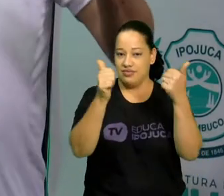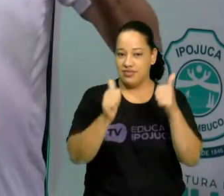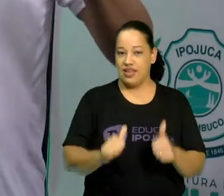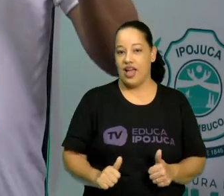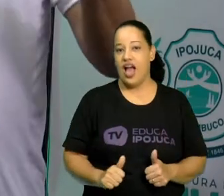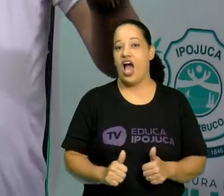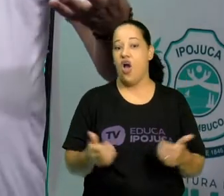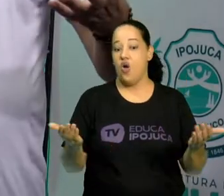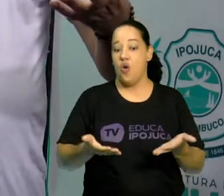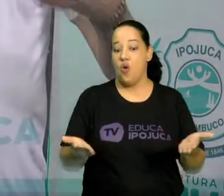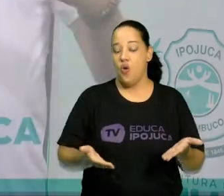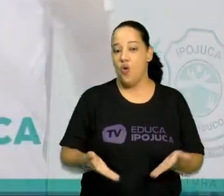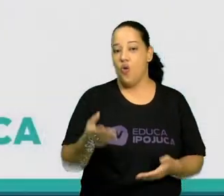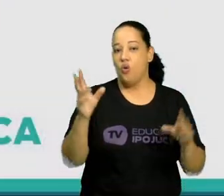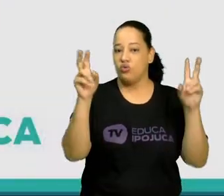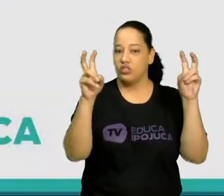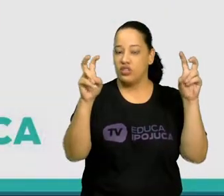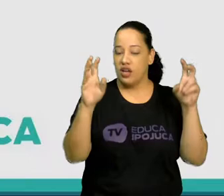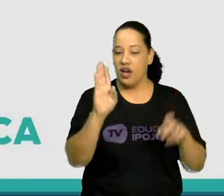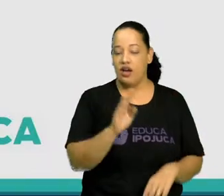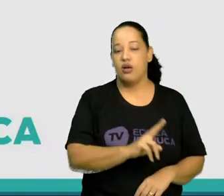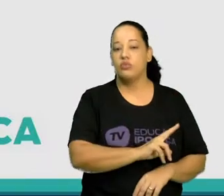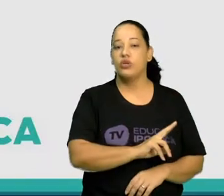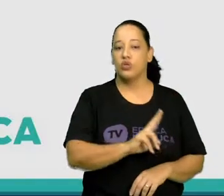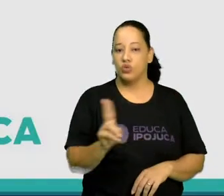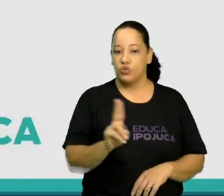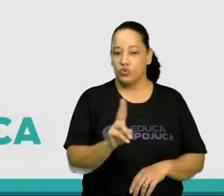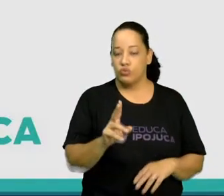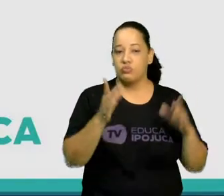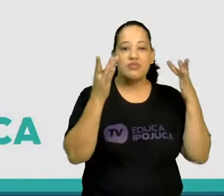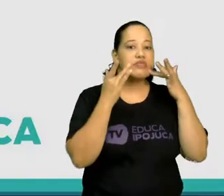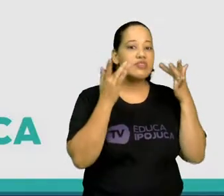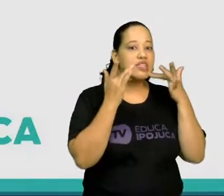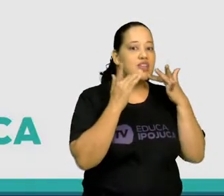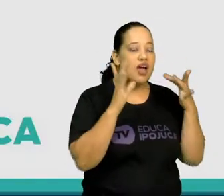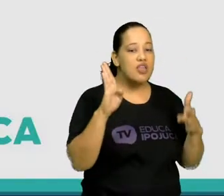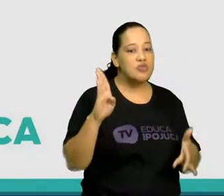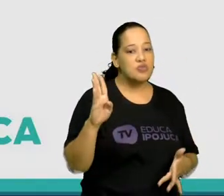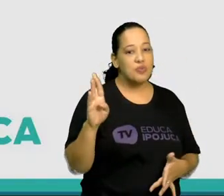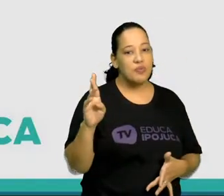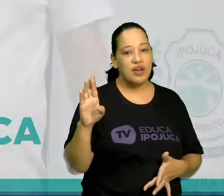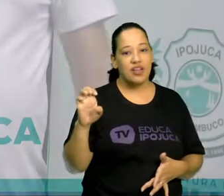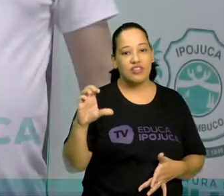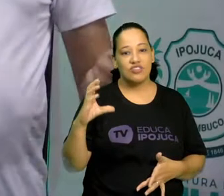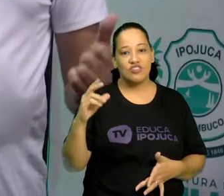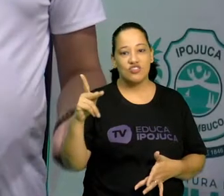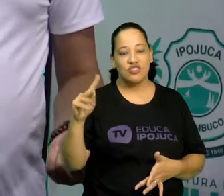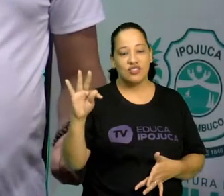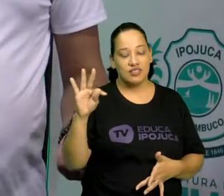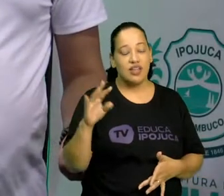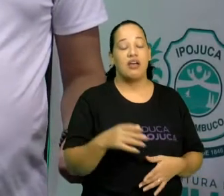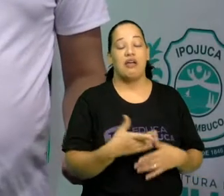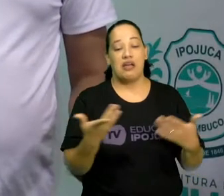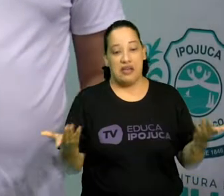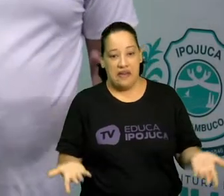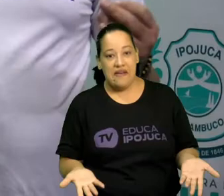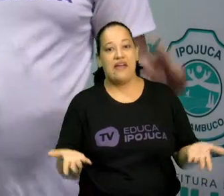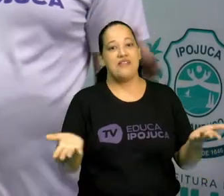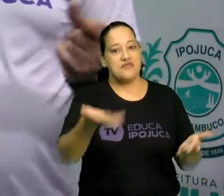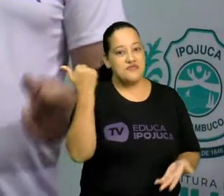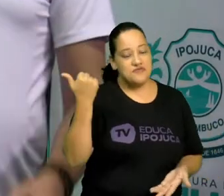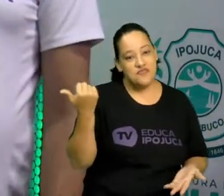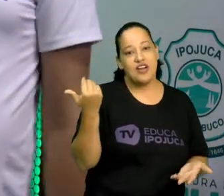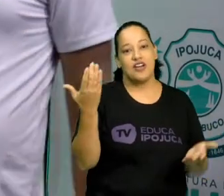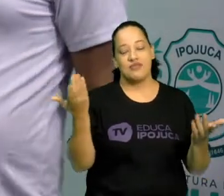brestiano ou teatro de brest na nossa TV Educa e Pujuca. Vamos para a aula? Vamos nessa?